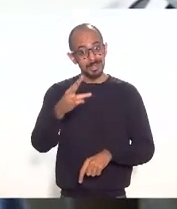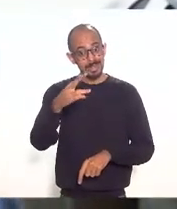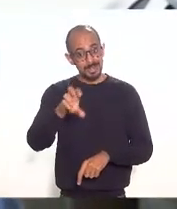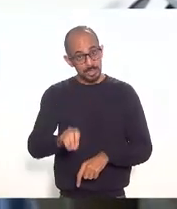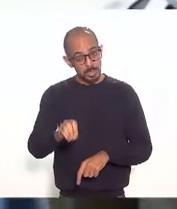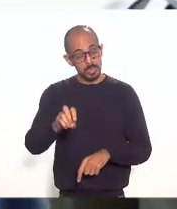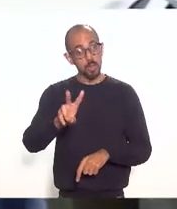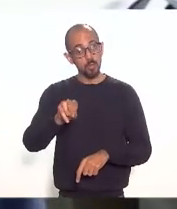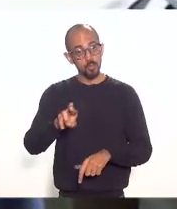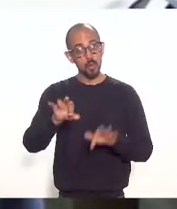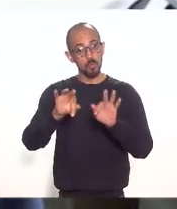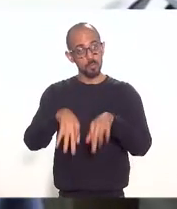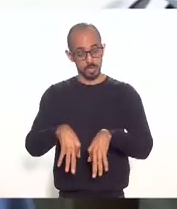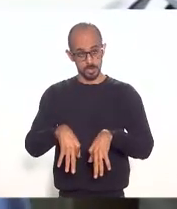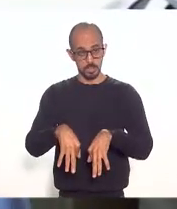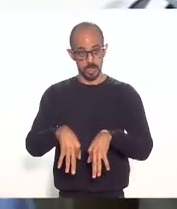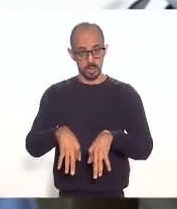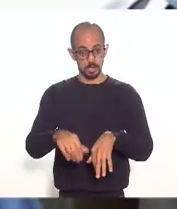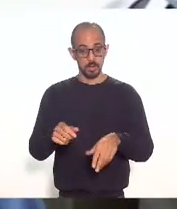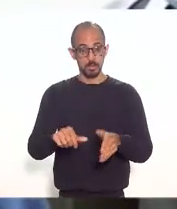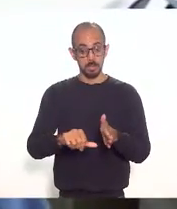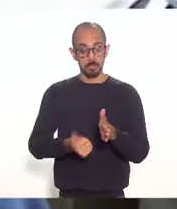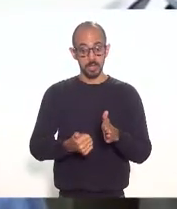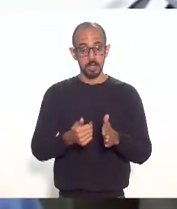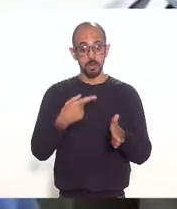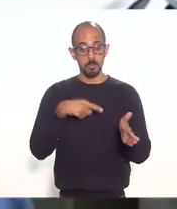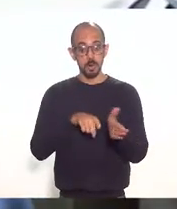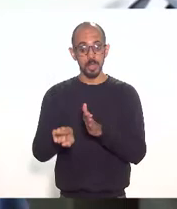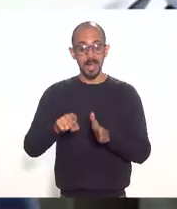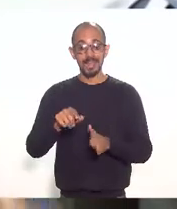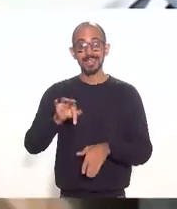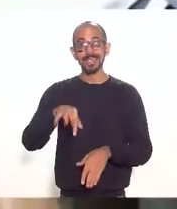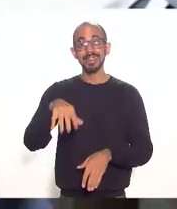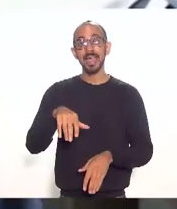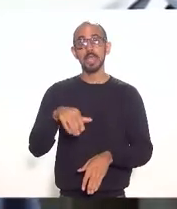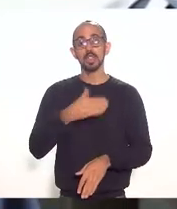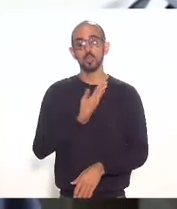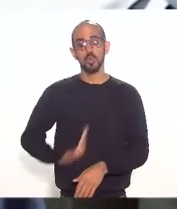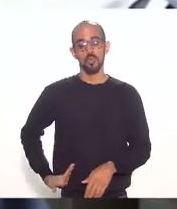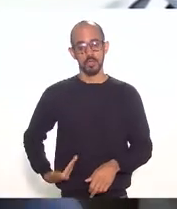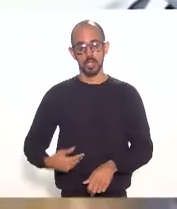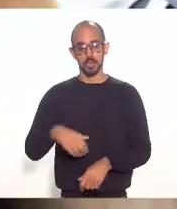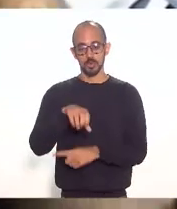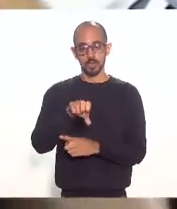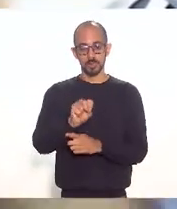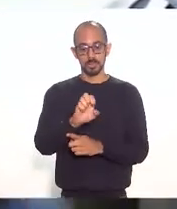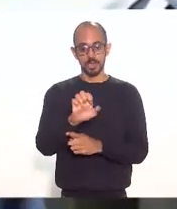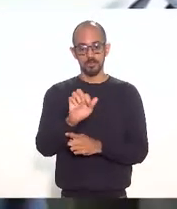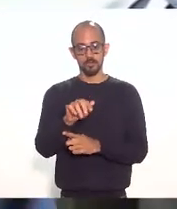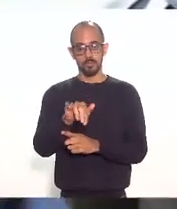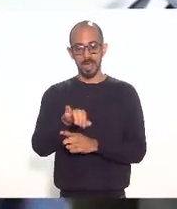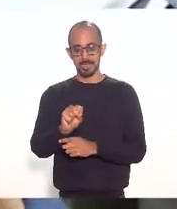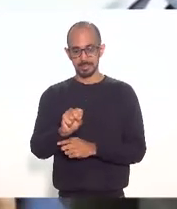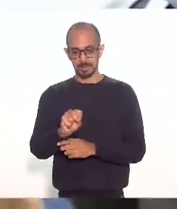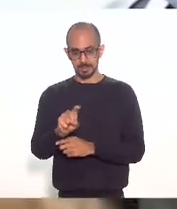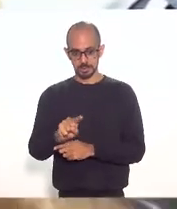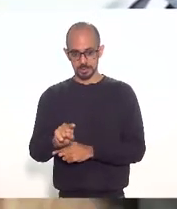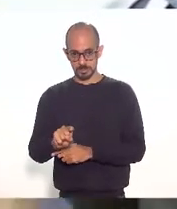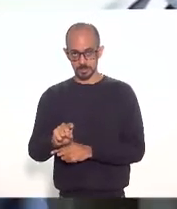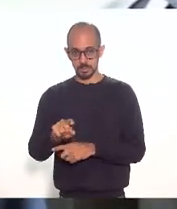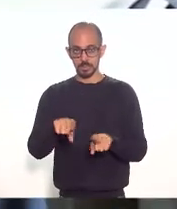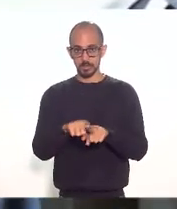concluir. Vou primeiro perguntar a quem do governo que tem aqui a Cefaz, tem turismo presente.